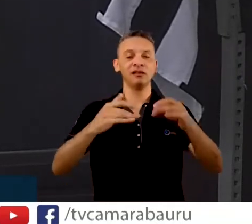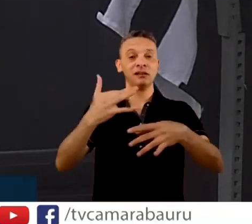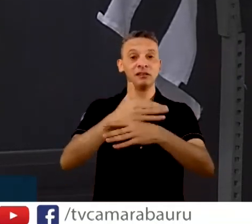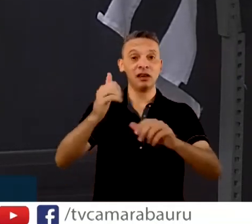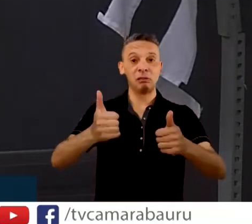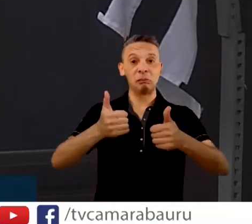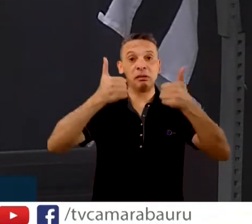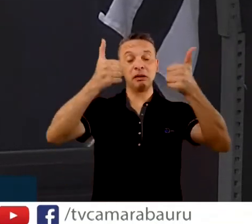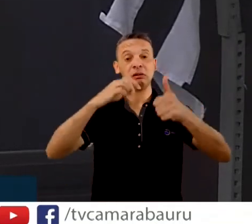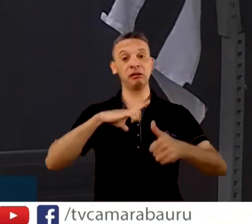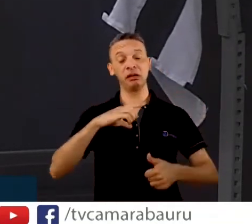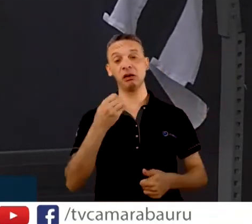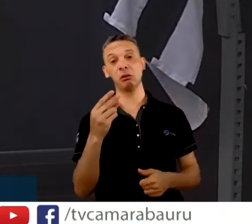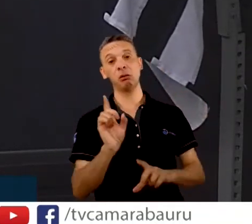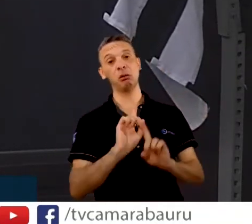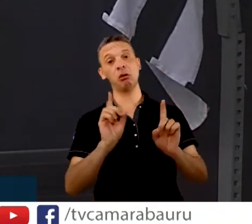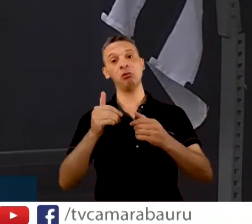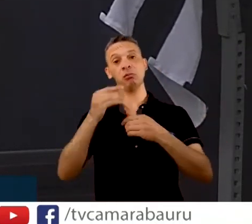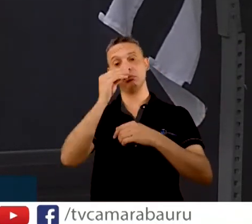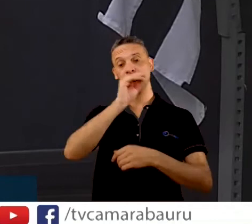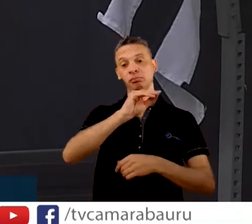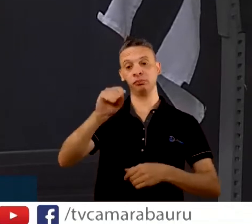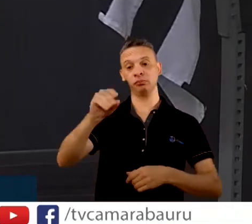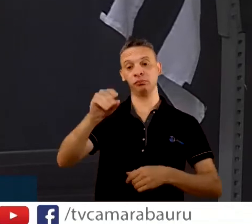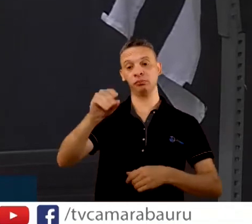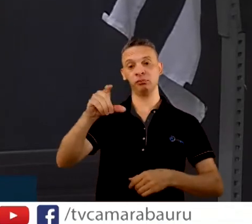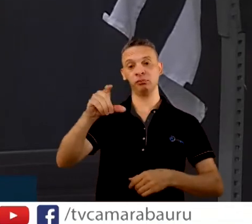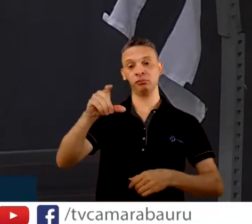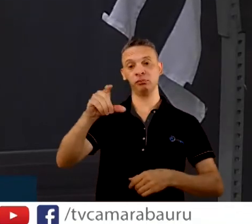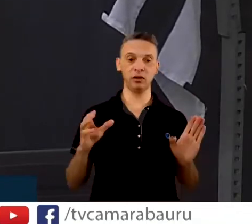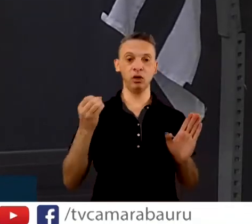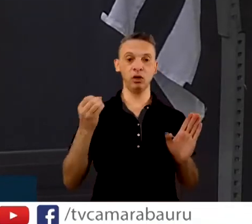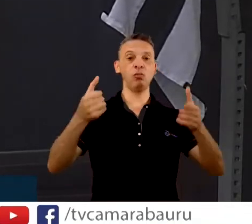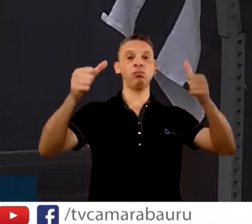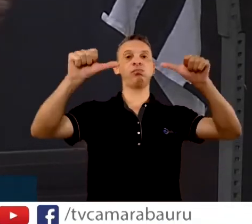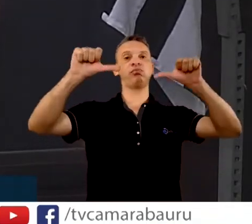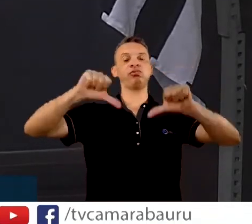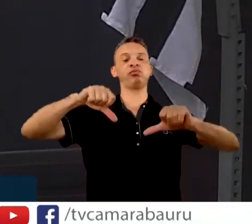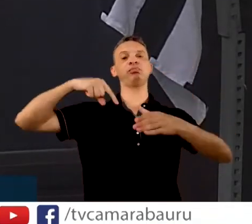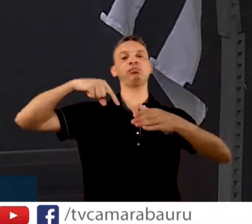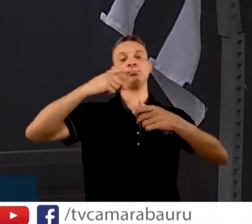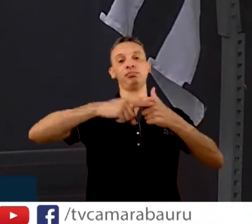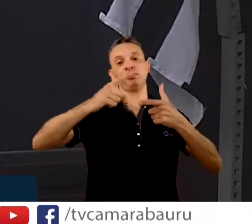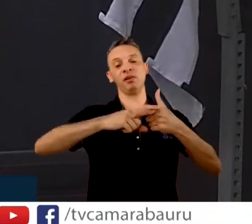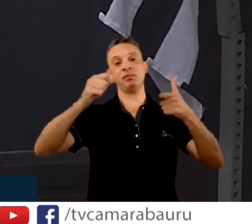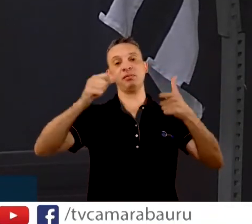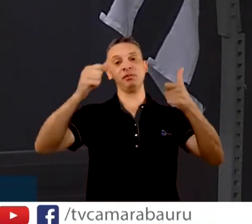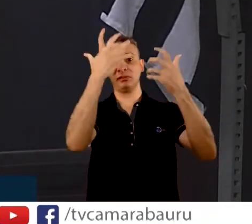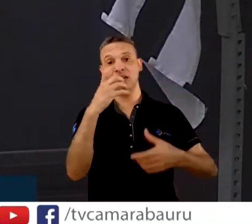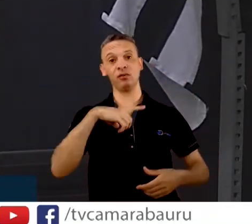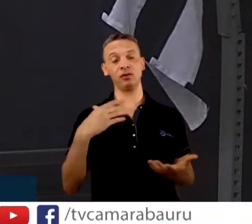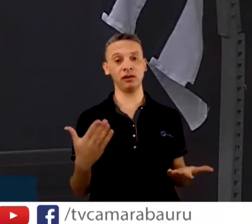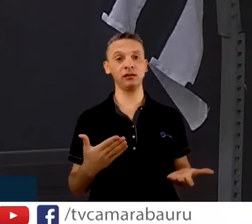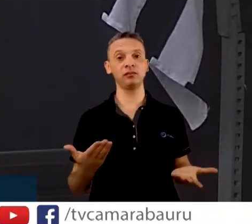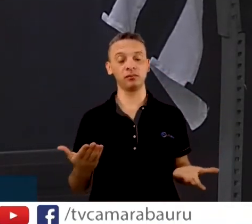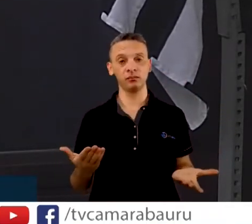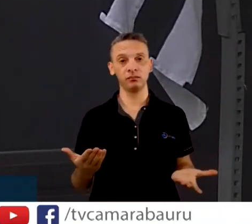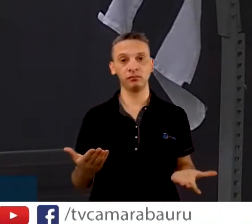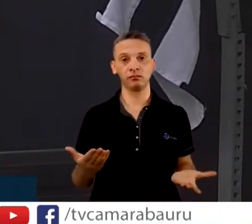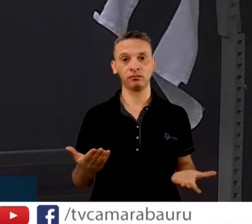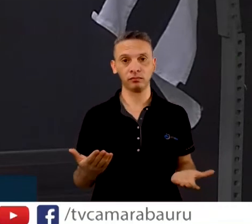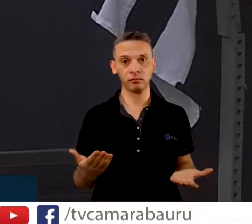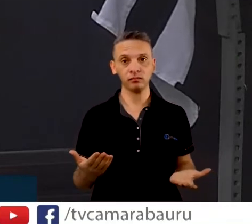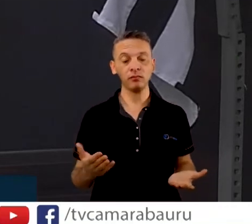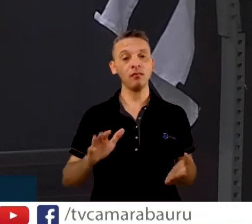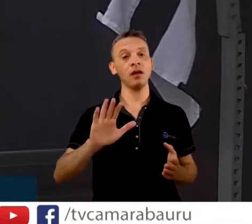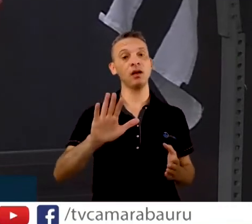enfrentamos, ou nós, cada vez mais, enterrar essa cidade numa vala e todos os elementos vão padecer. Agora, não